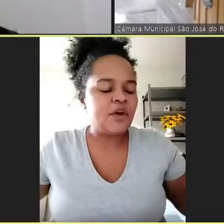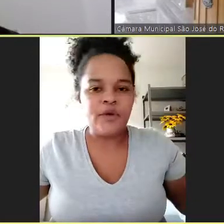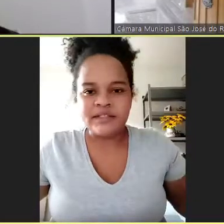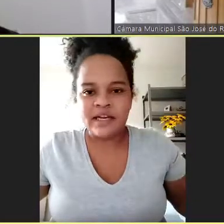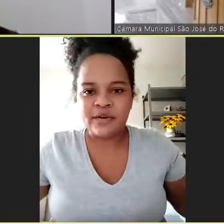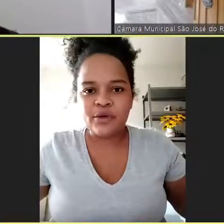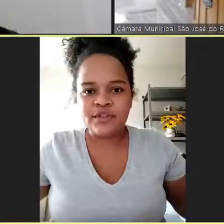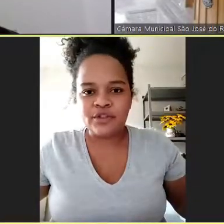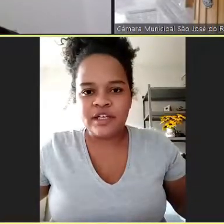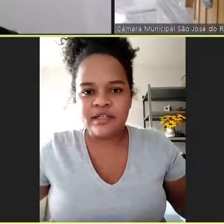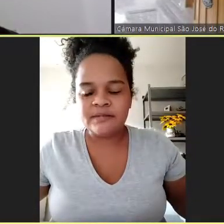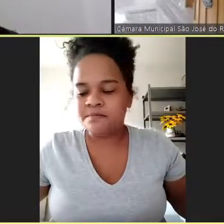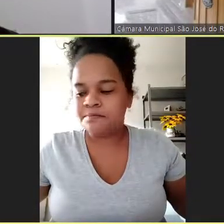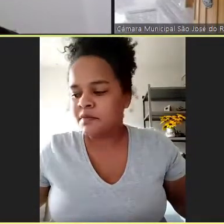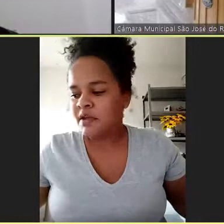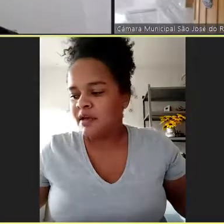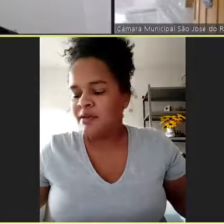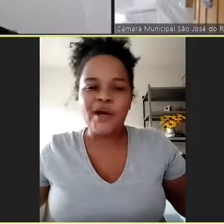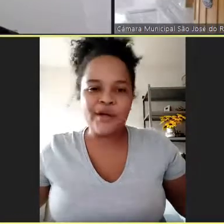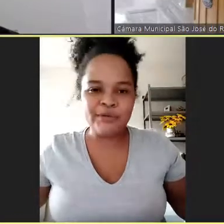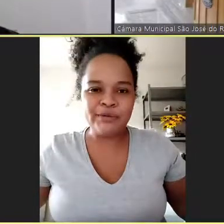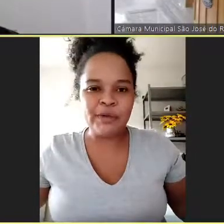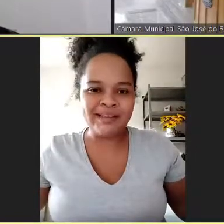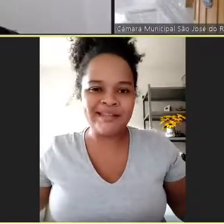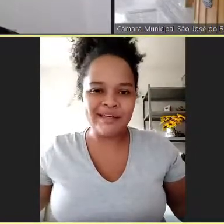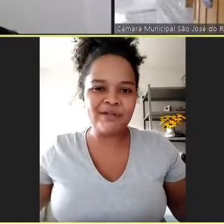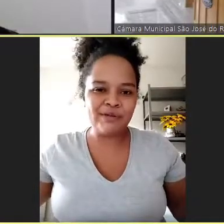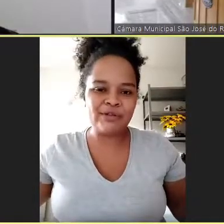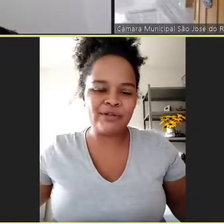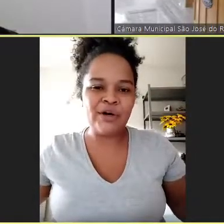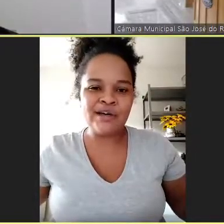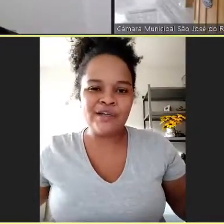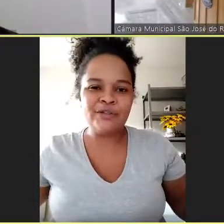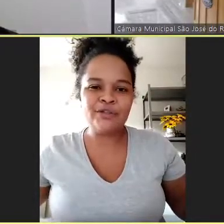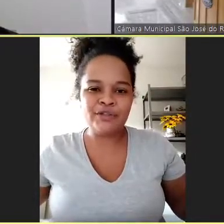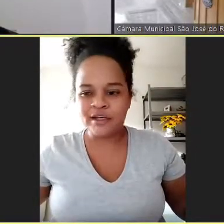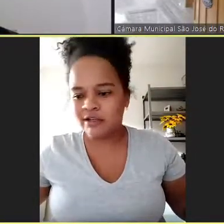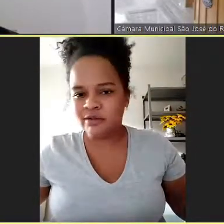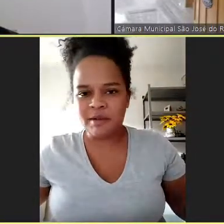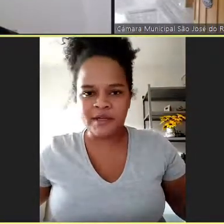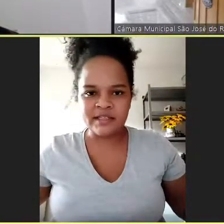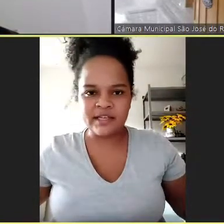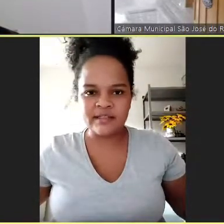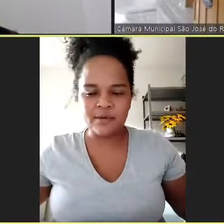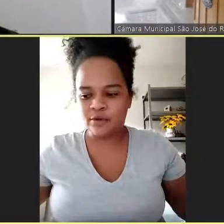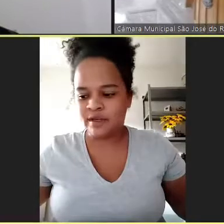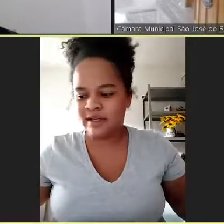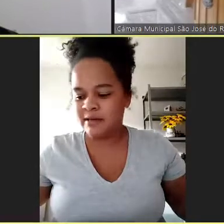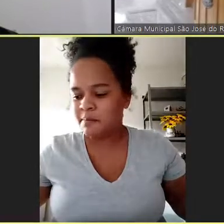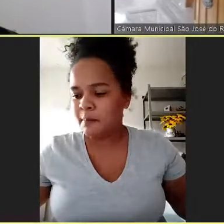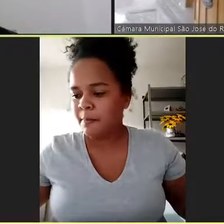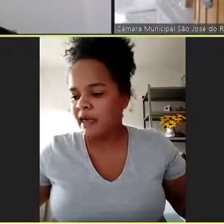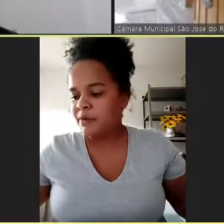O meu atestado é de 12 dias, embora eu não estou atestando, eu estou só justificando a minha presença, porque eu estou